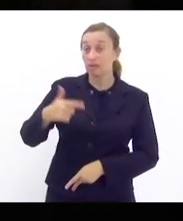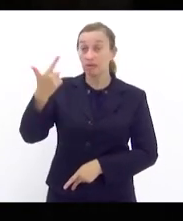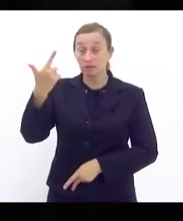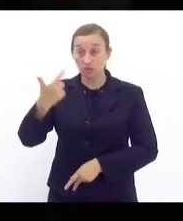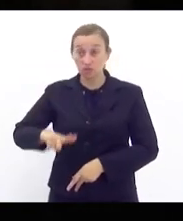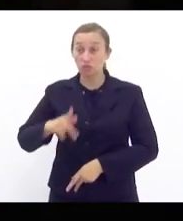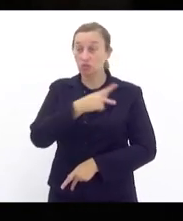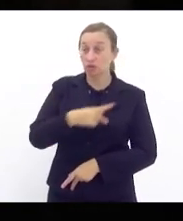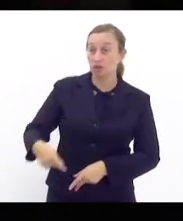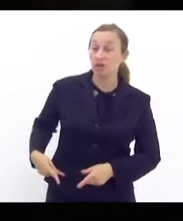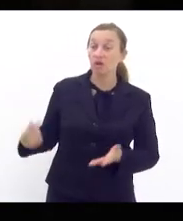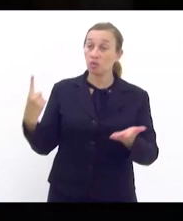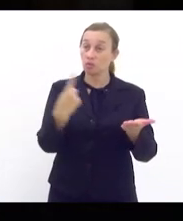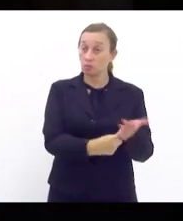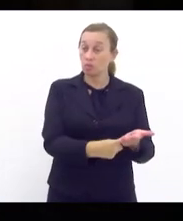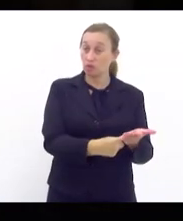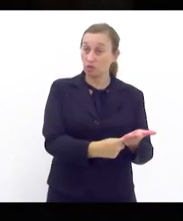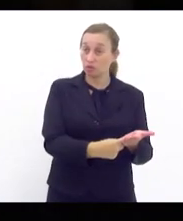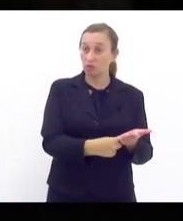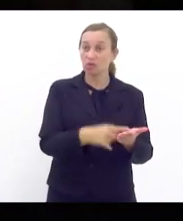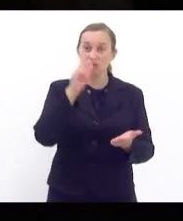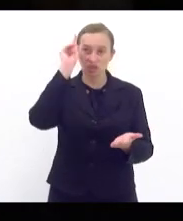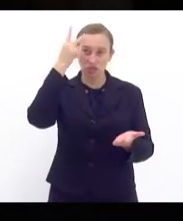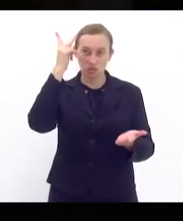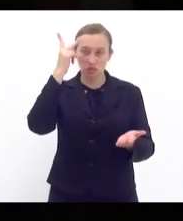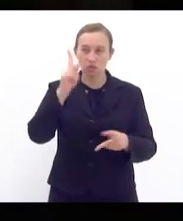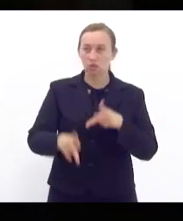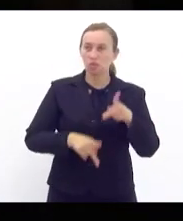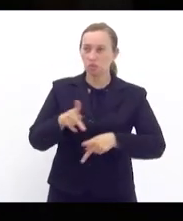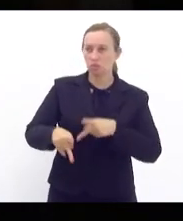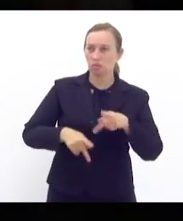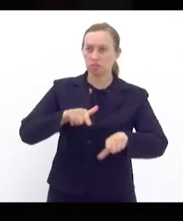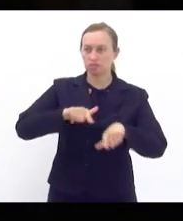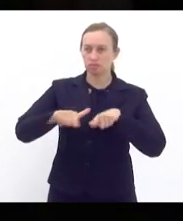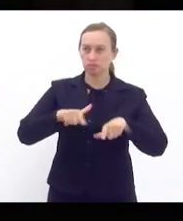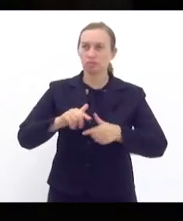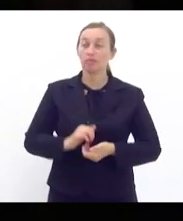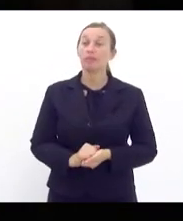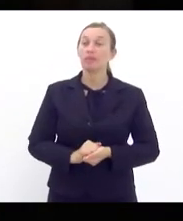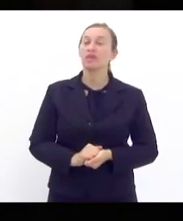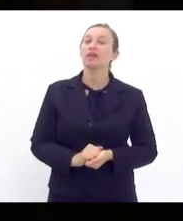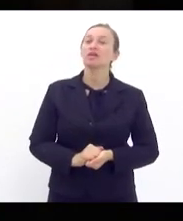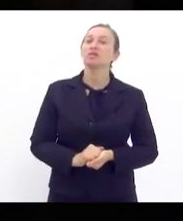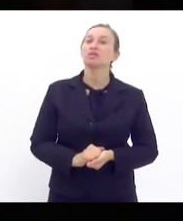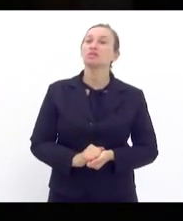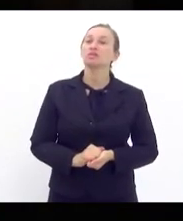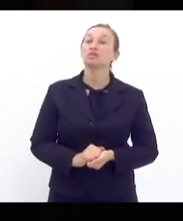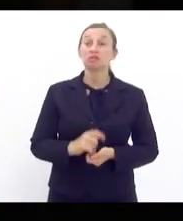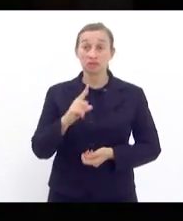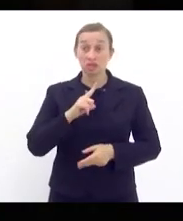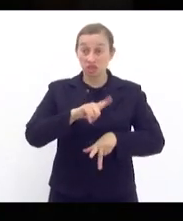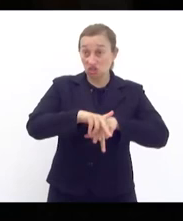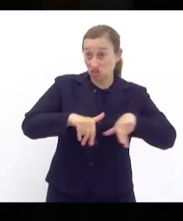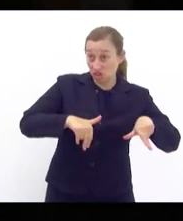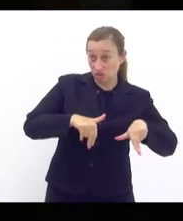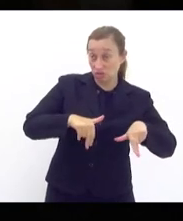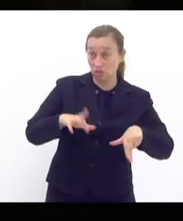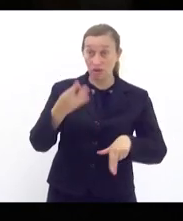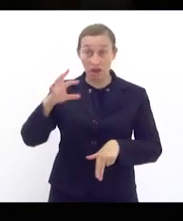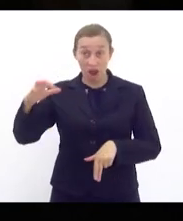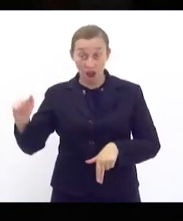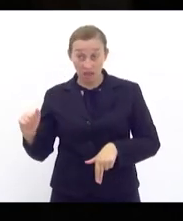reafirmou o compromisso histórico com a classe trabalhadora classe essa que tem gênero e raça